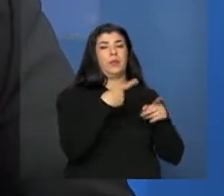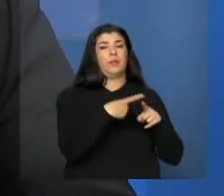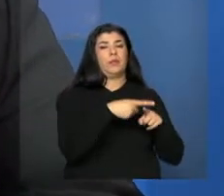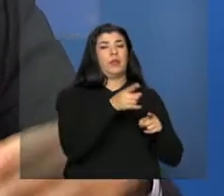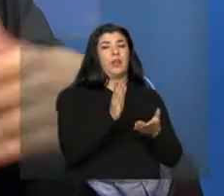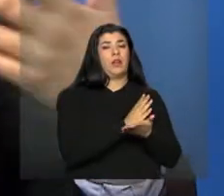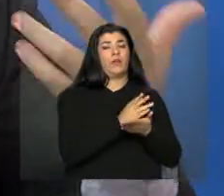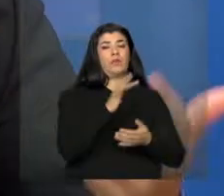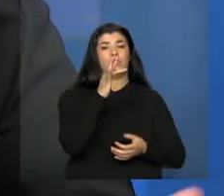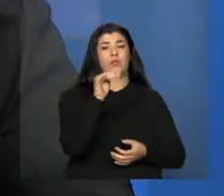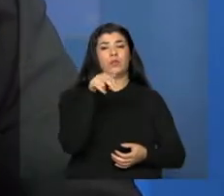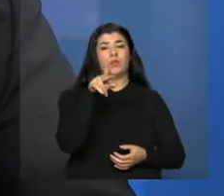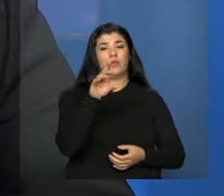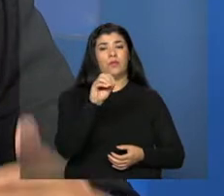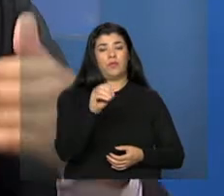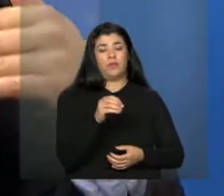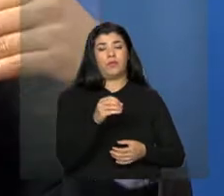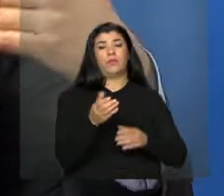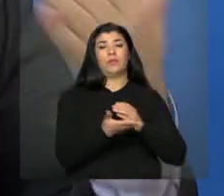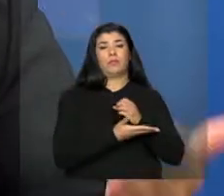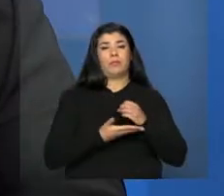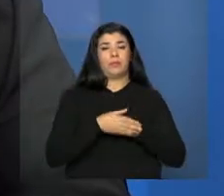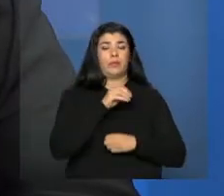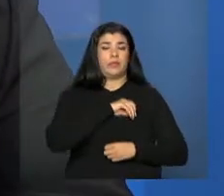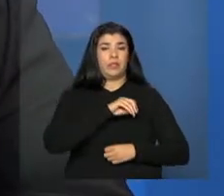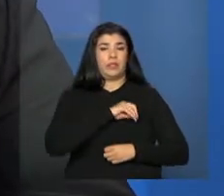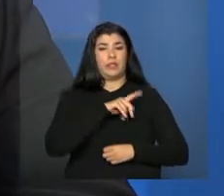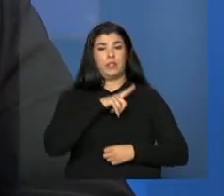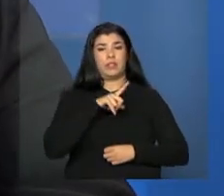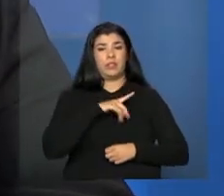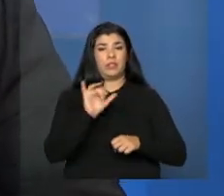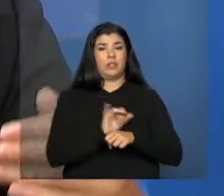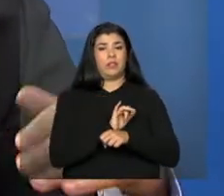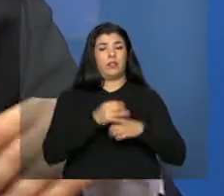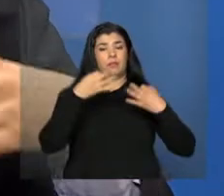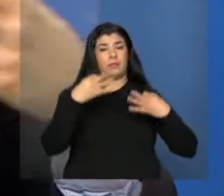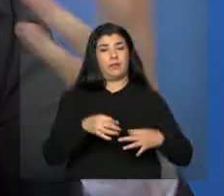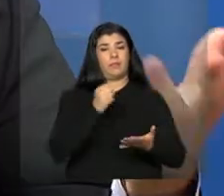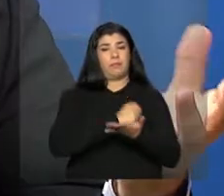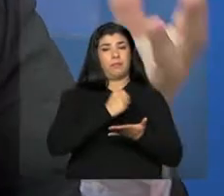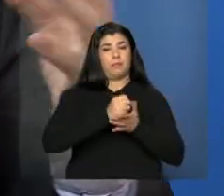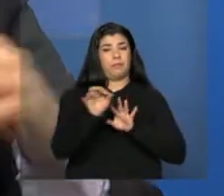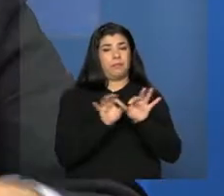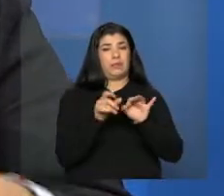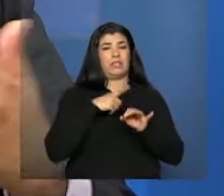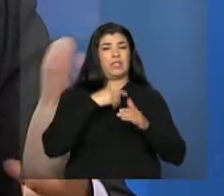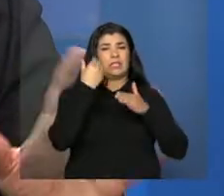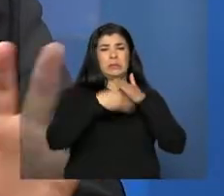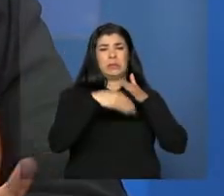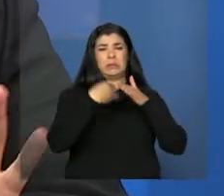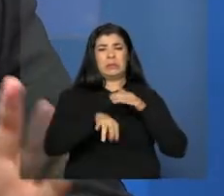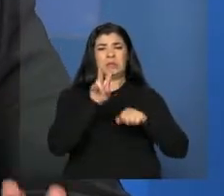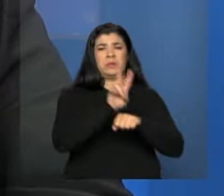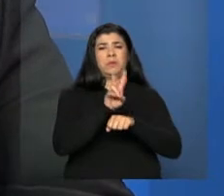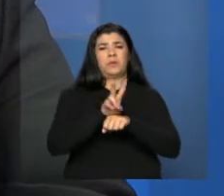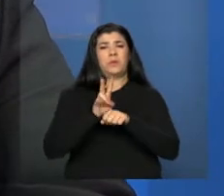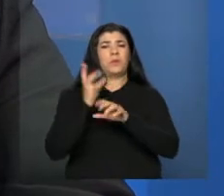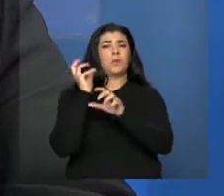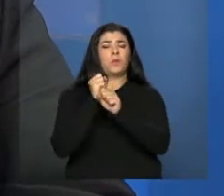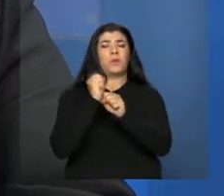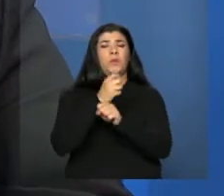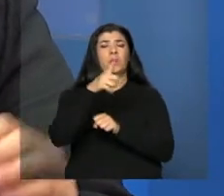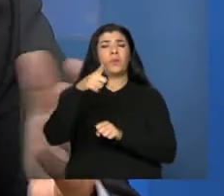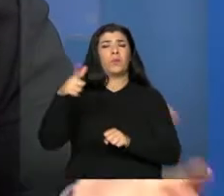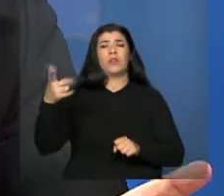ainda estão devidamente aparelhados para realizar esse pagamento da folha, que às vezes tem diversos descontos e controles contáveis que